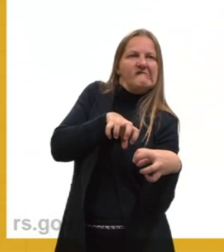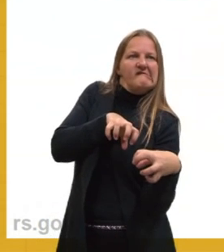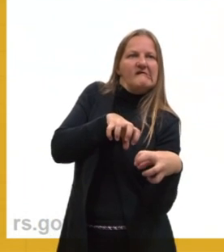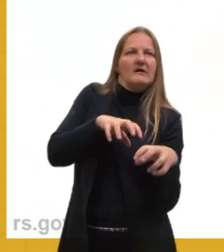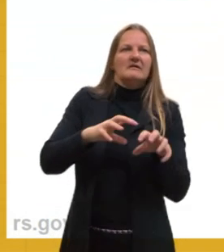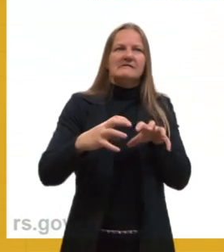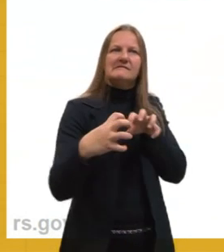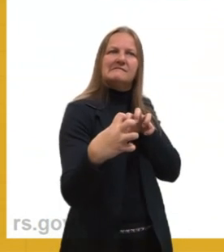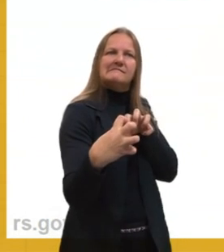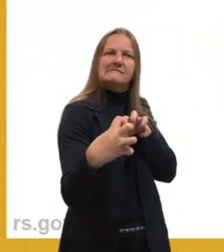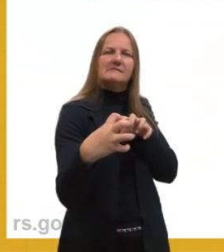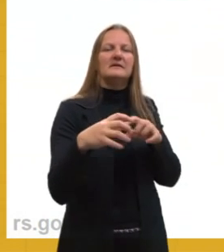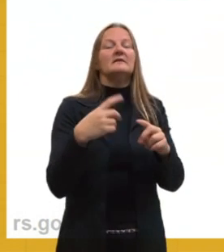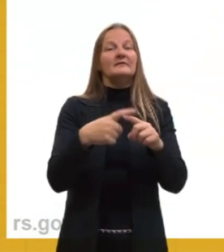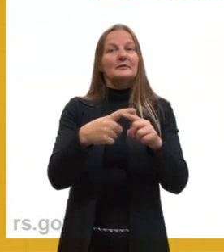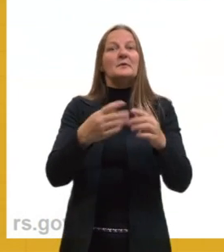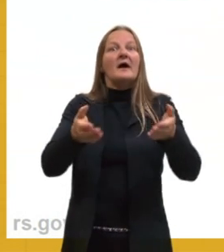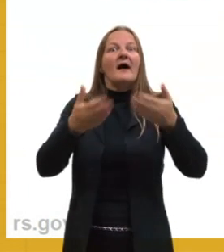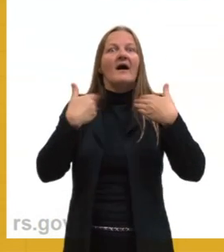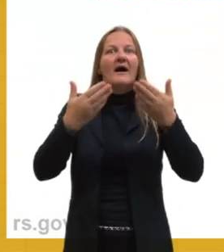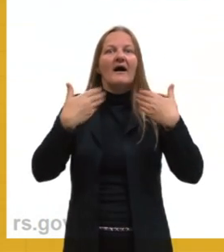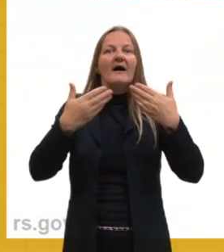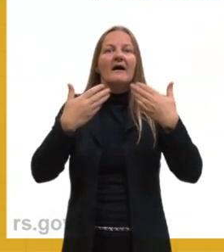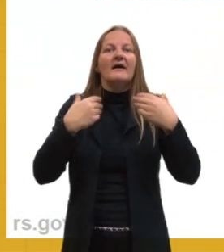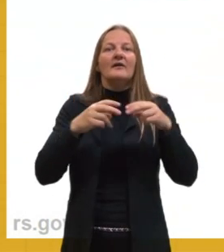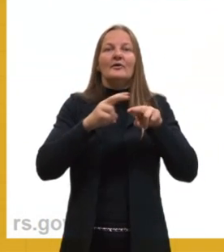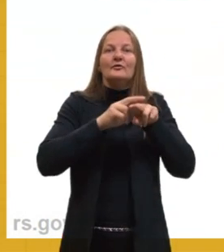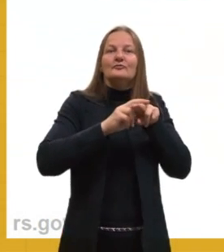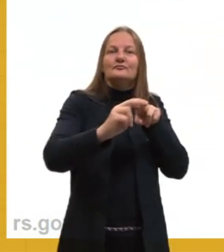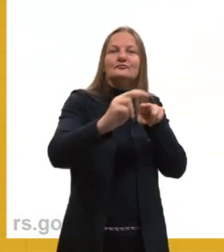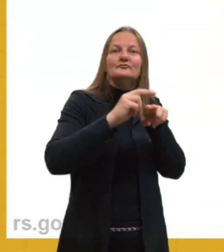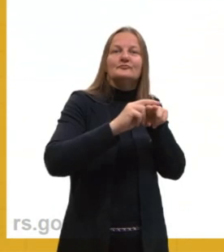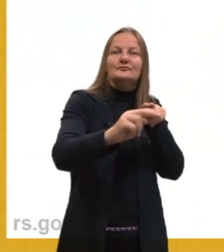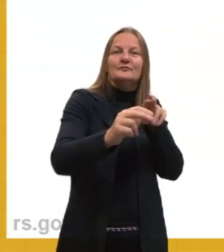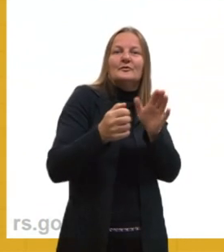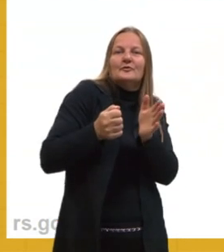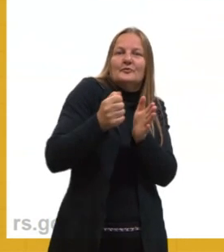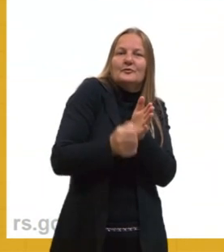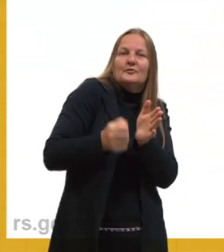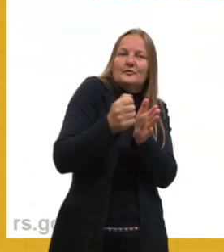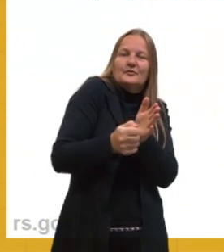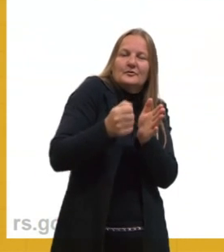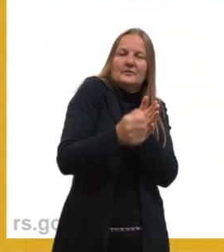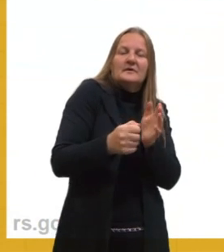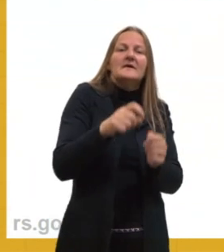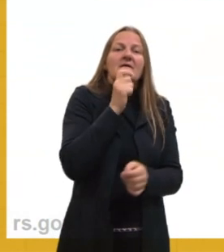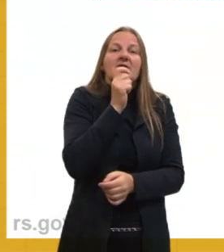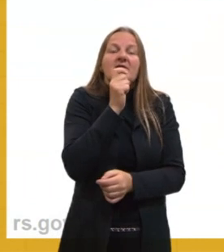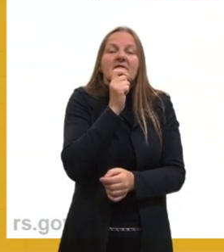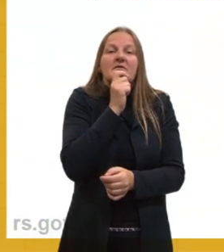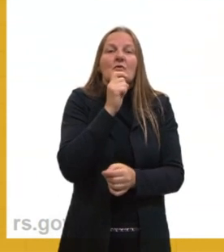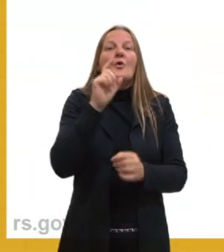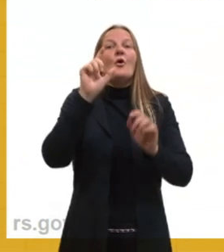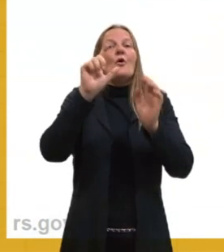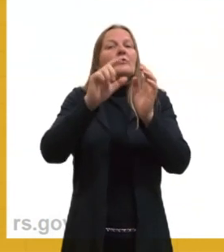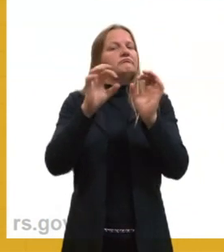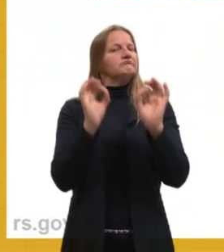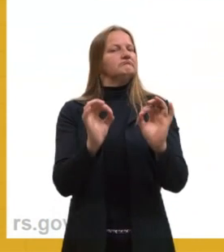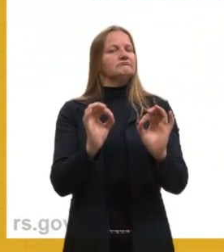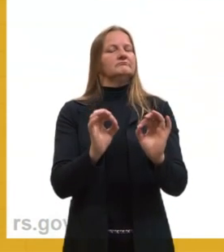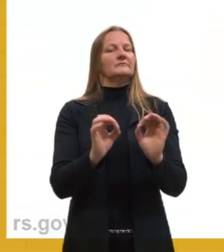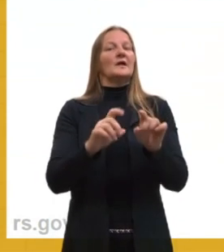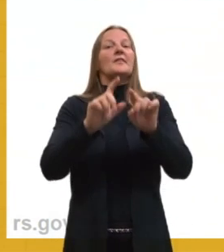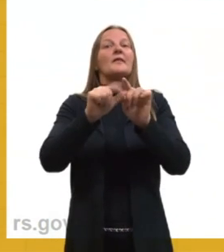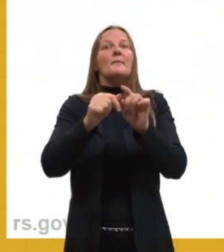Eles instalavam, por exemplo, os trilhos num dia muito frio, e aí ficava tudo certo. Mas